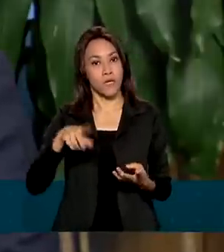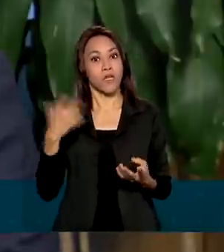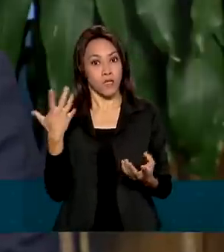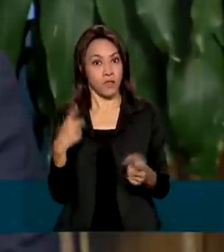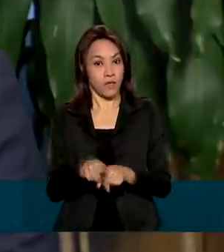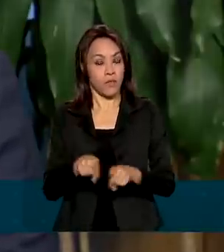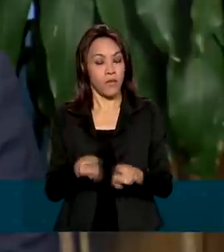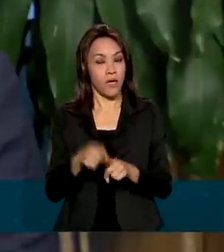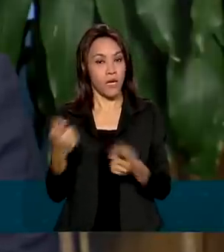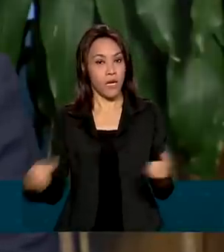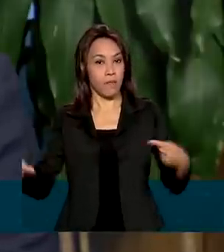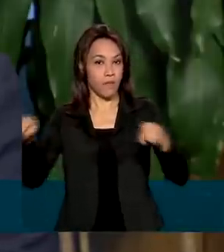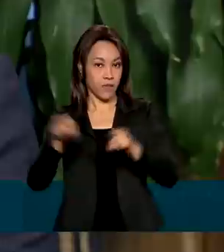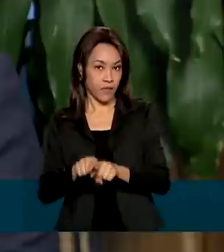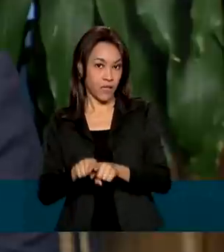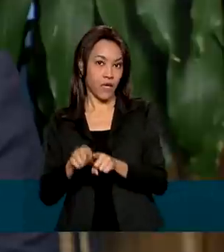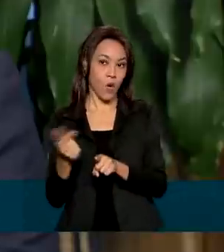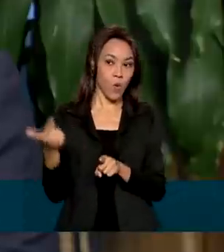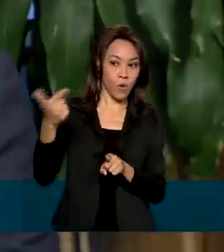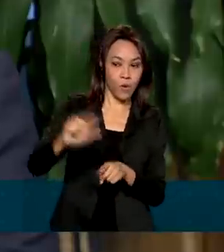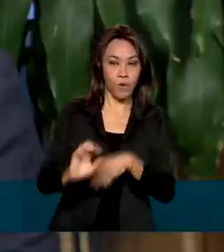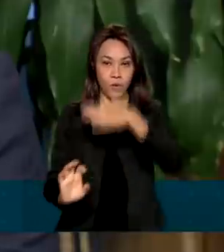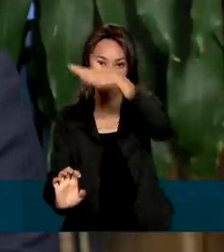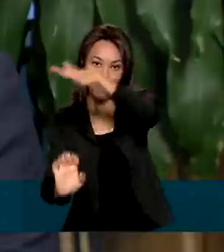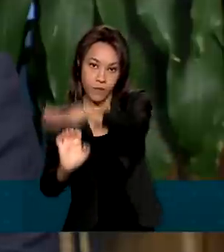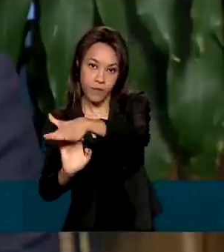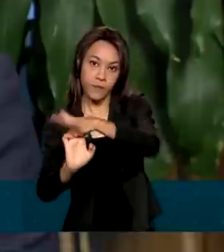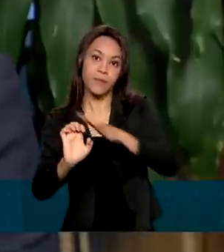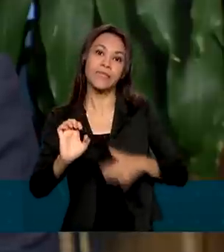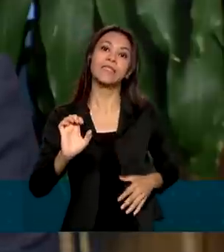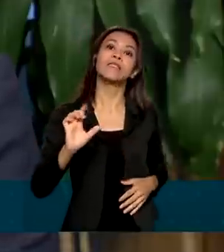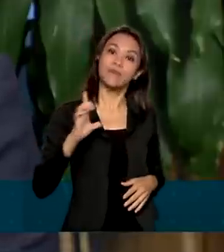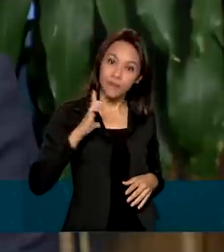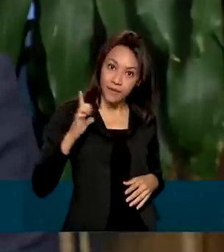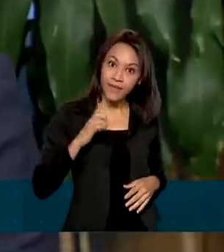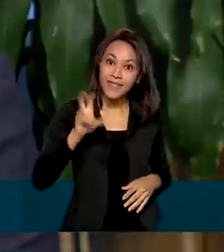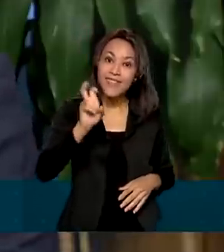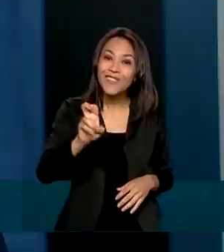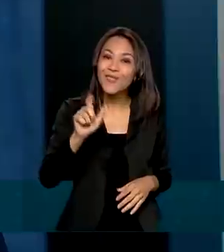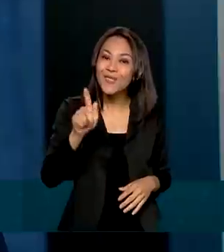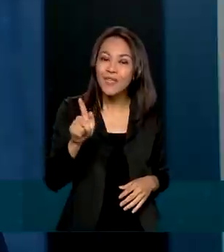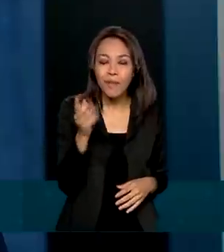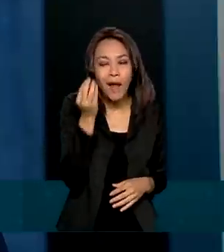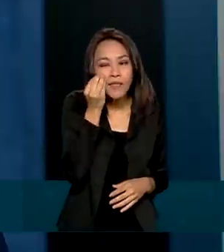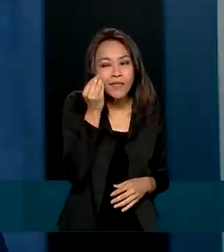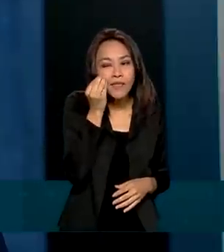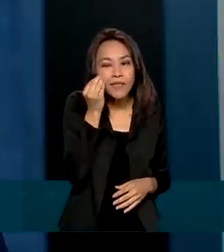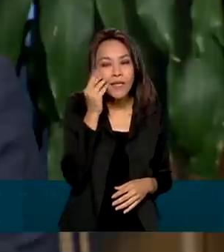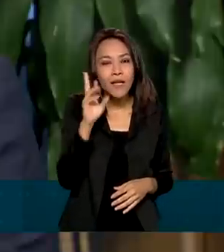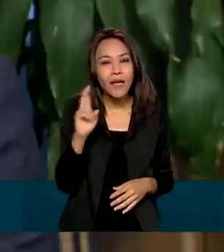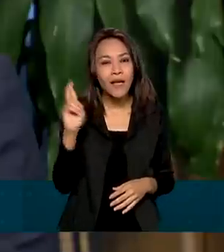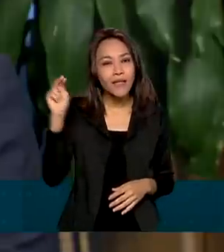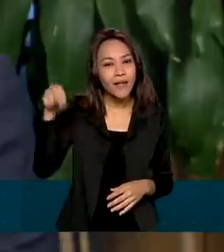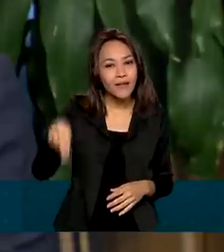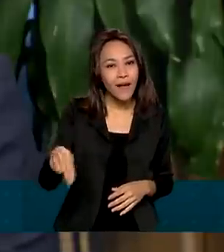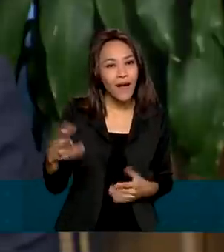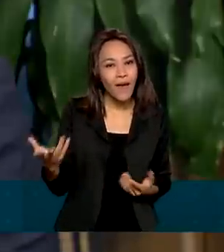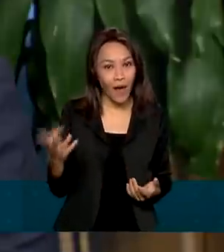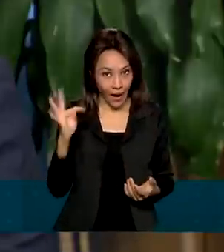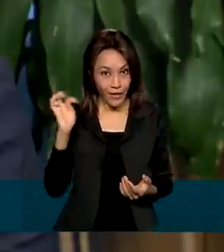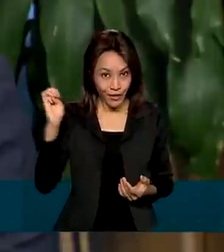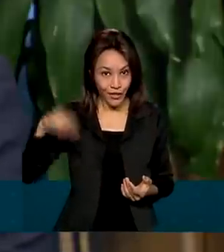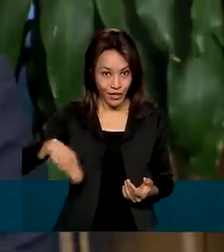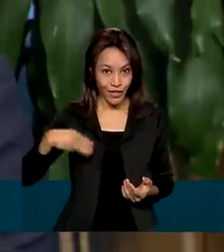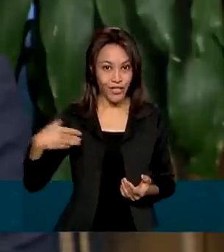parceria lá com a Brisanet, vai ter um 5G degustação em Natal, no Midway. A Tim, por exemplo,